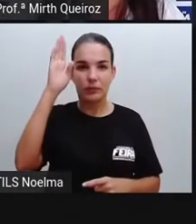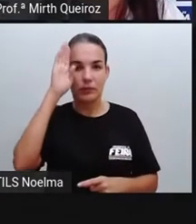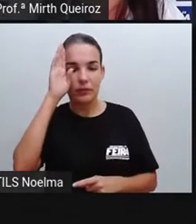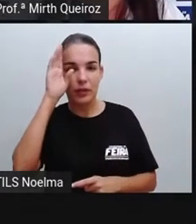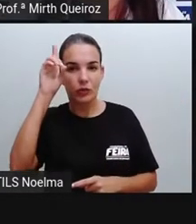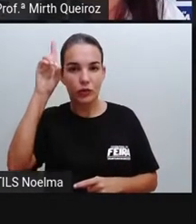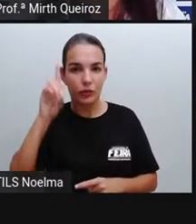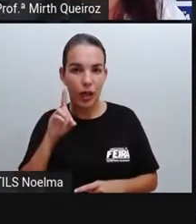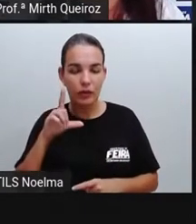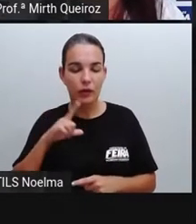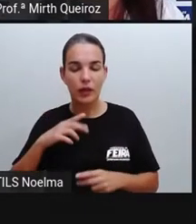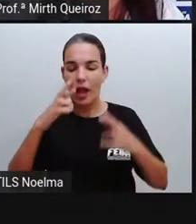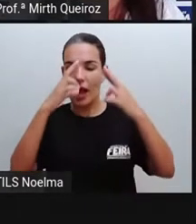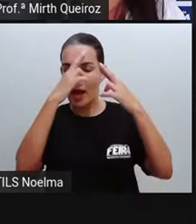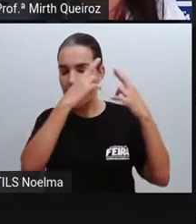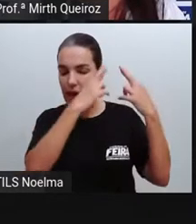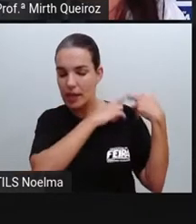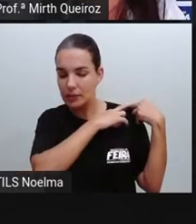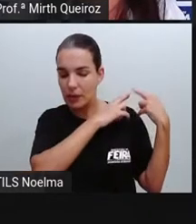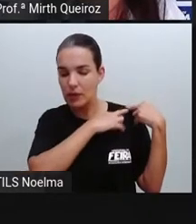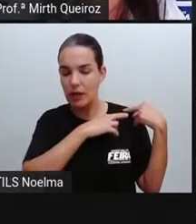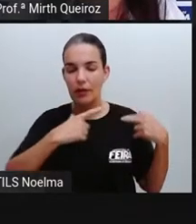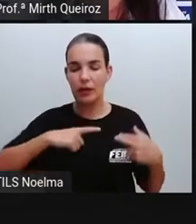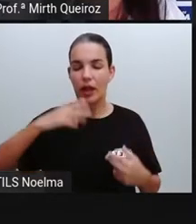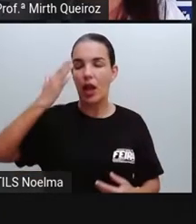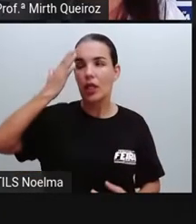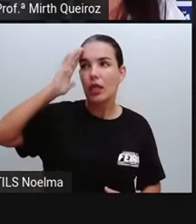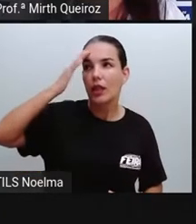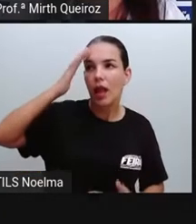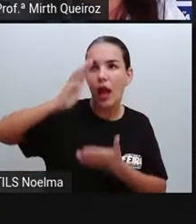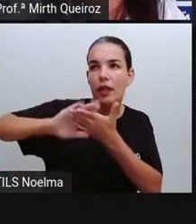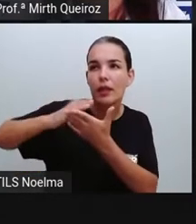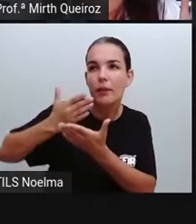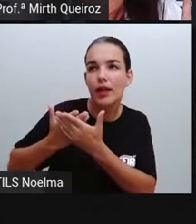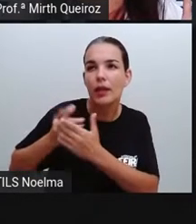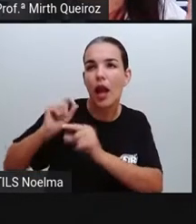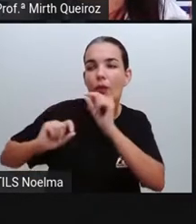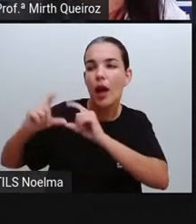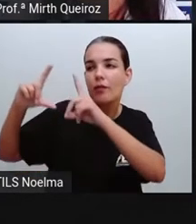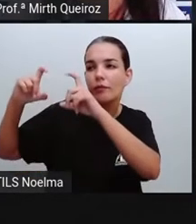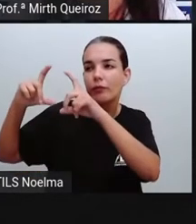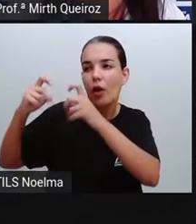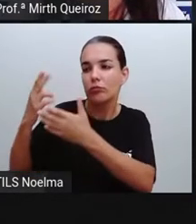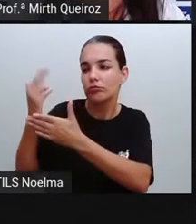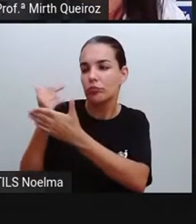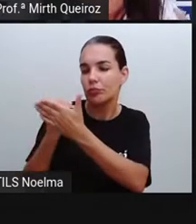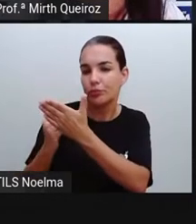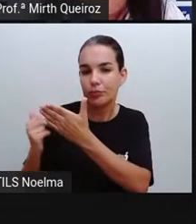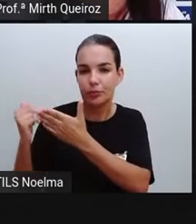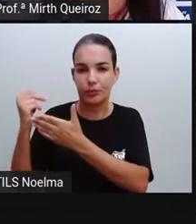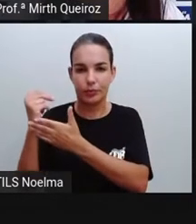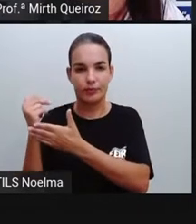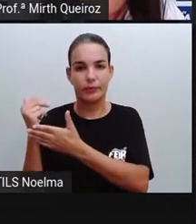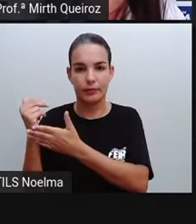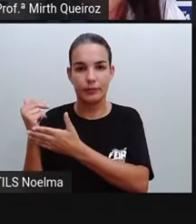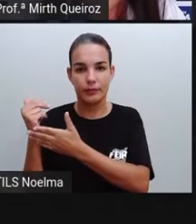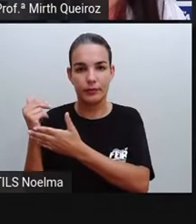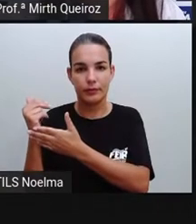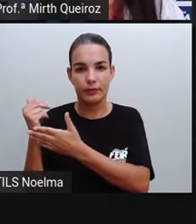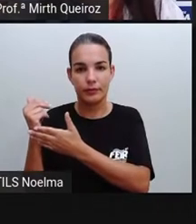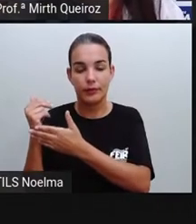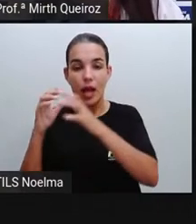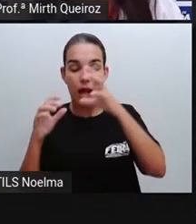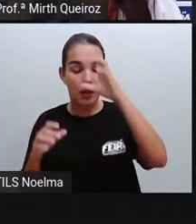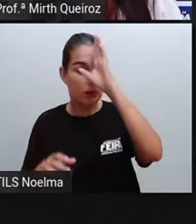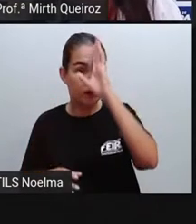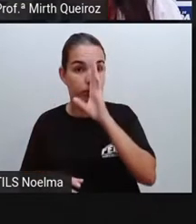responsável por compreender e interpretar figuras, ou seja, a parte de imagem. E o